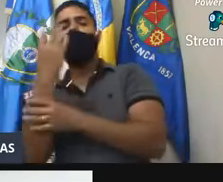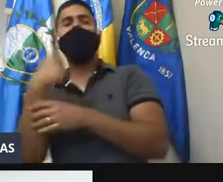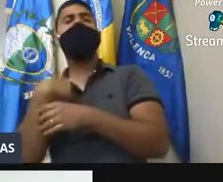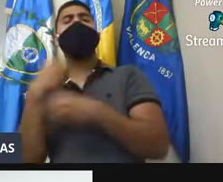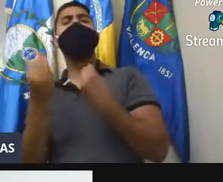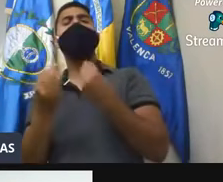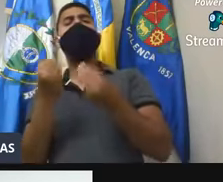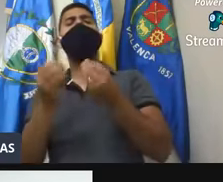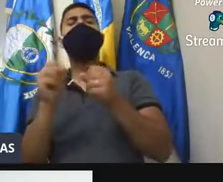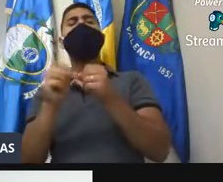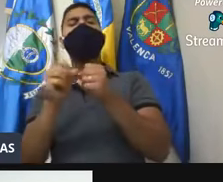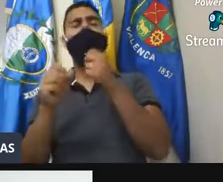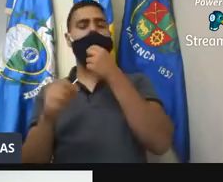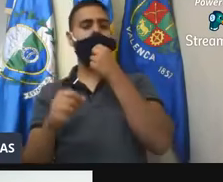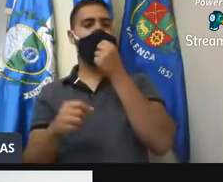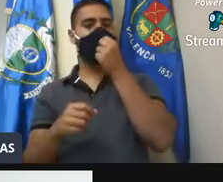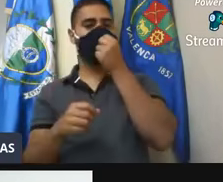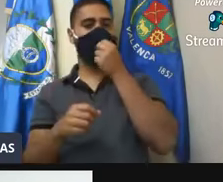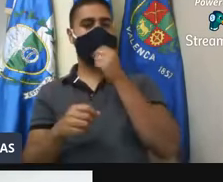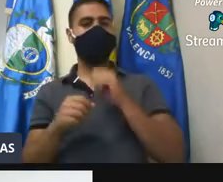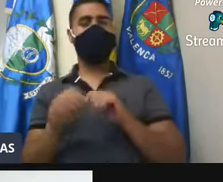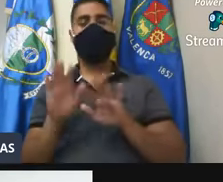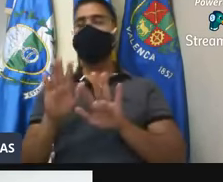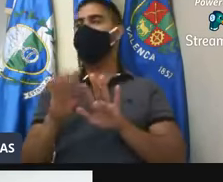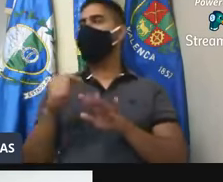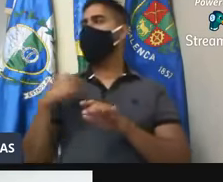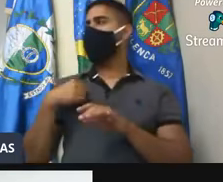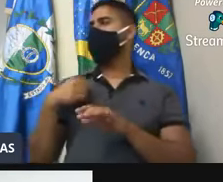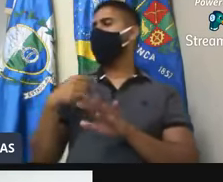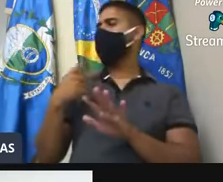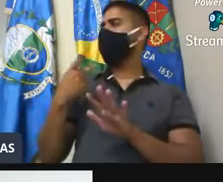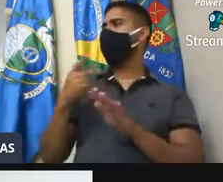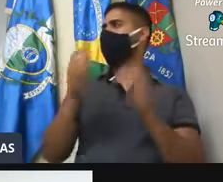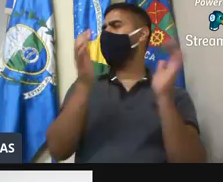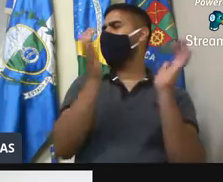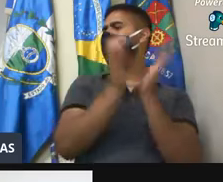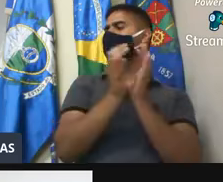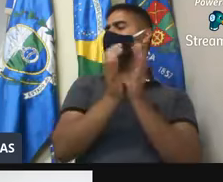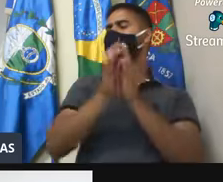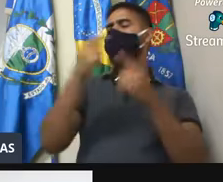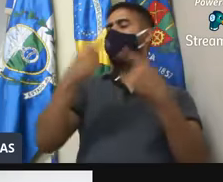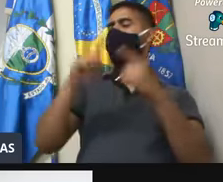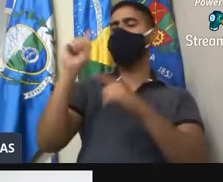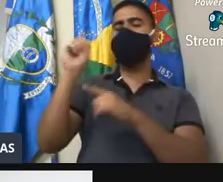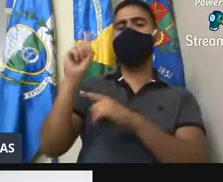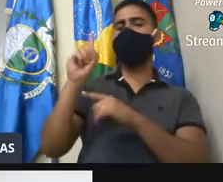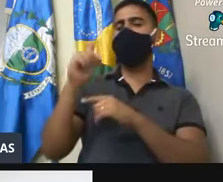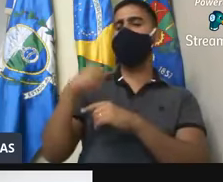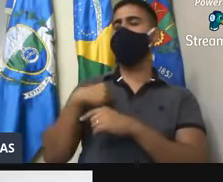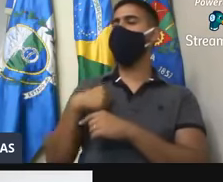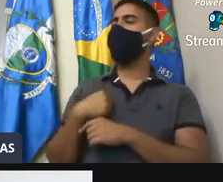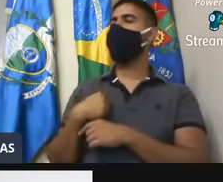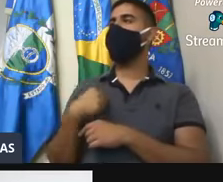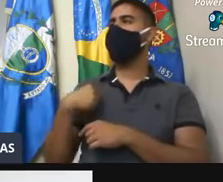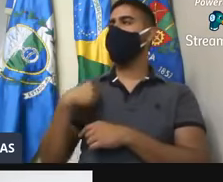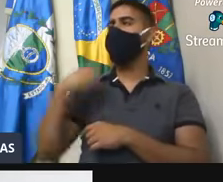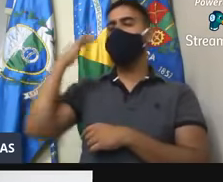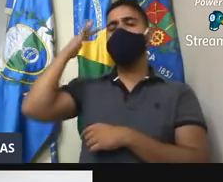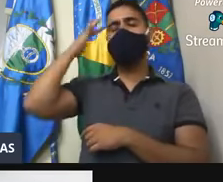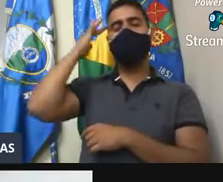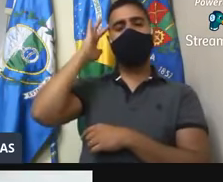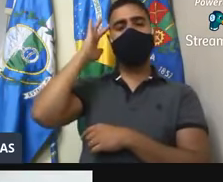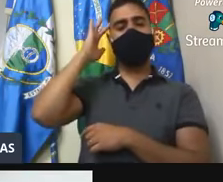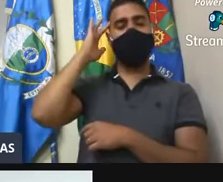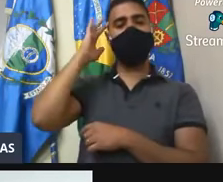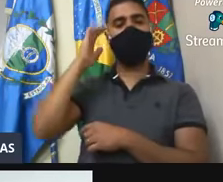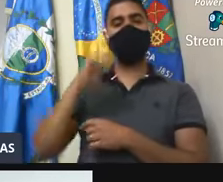a cara, vai tirar. Mas, vereador Pedro, eu vou discordar de você. Eu acho que não foi esse grupo político, não. acho que toda divergência que eu tenho, eu acho